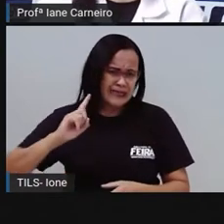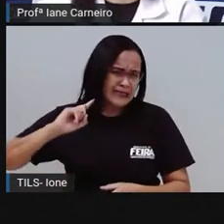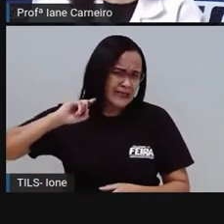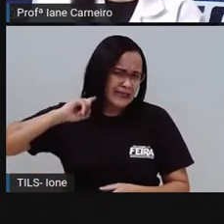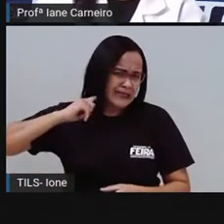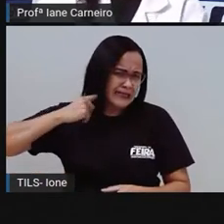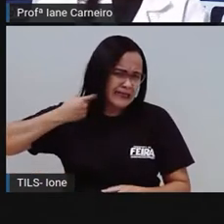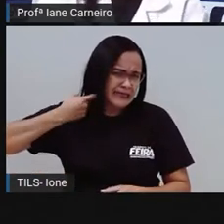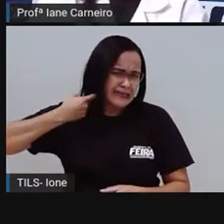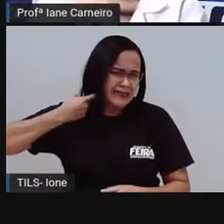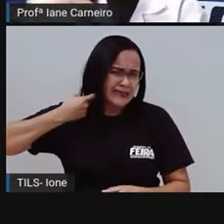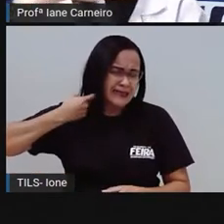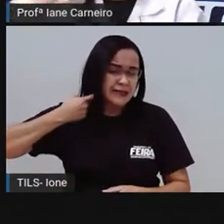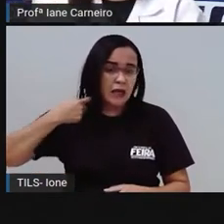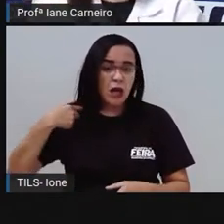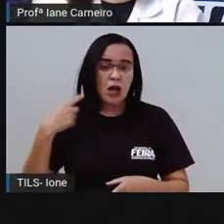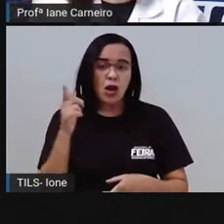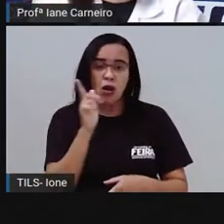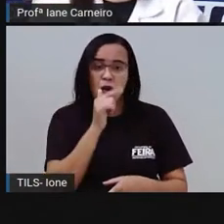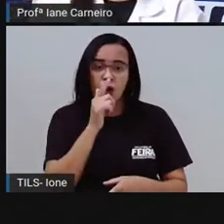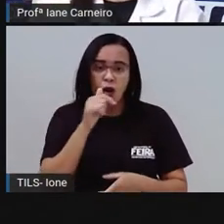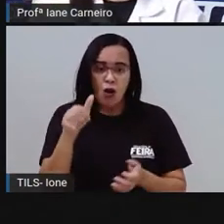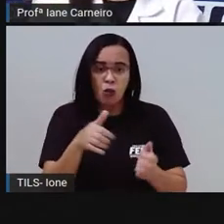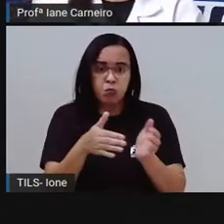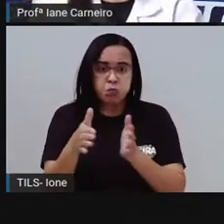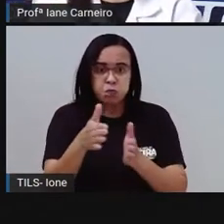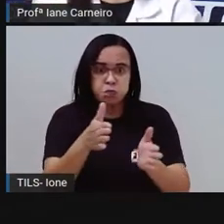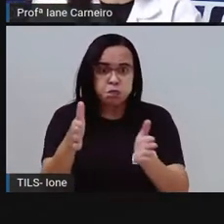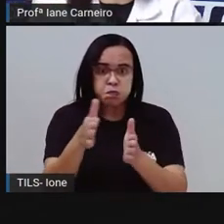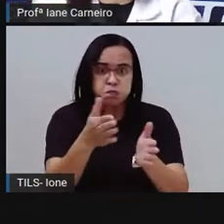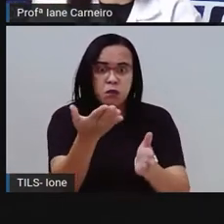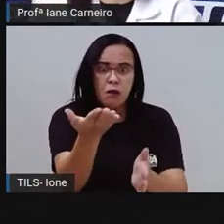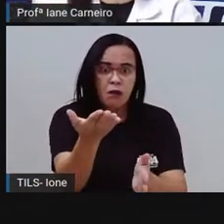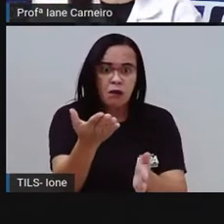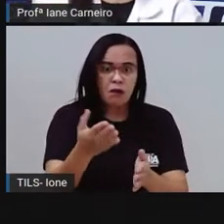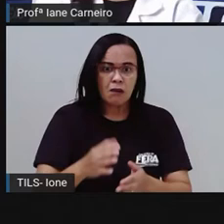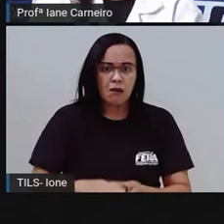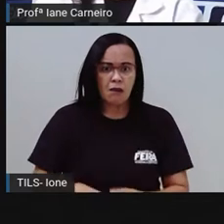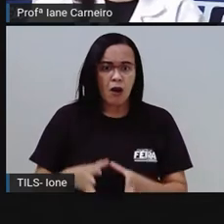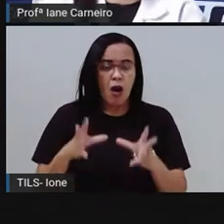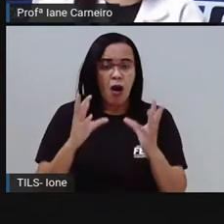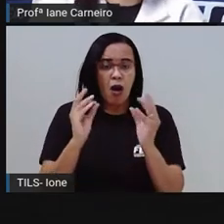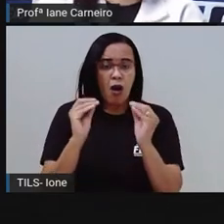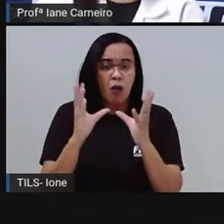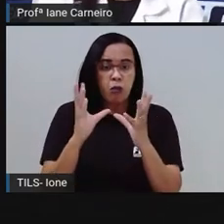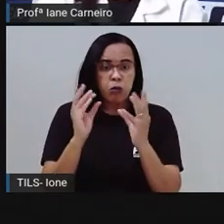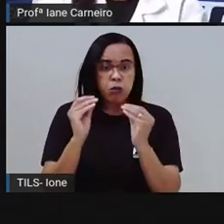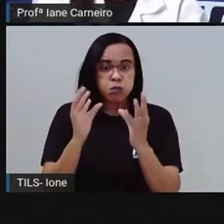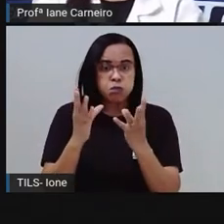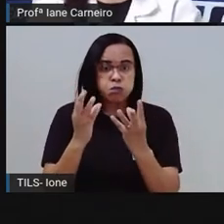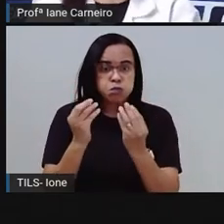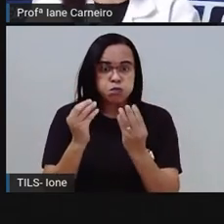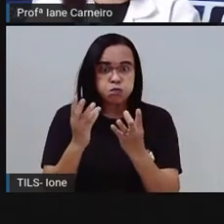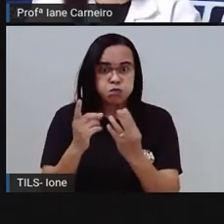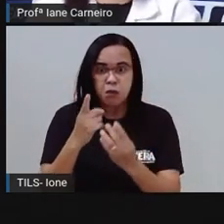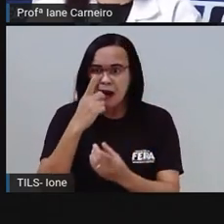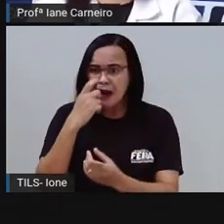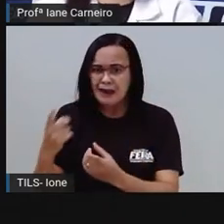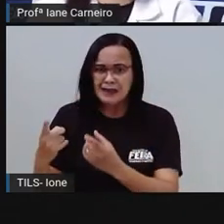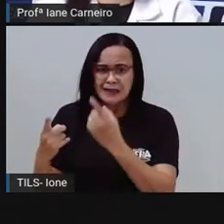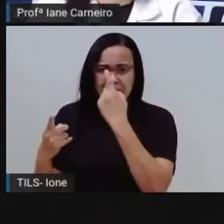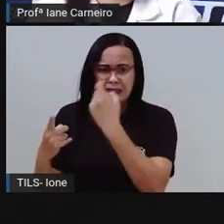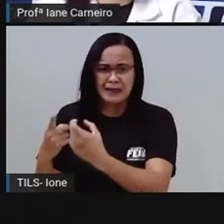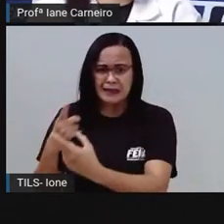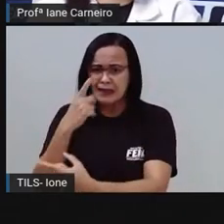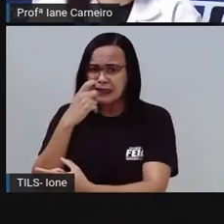beira de um rio, um rio extremamente sujo. Olha só o tanto de coisas que estão aqui nesse rio. Vocês acham que essas coisas que